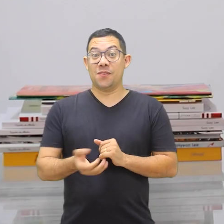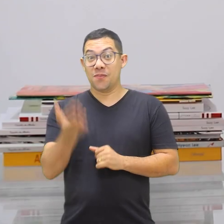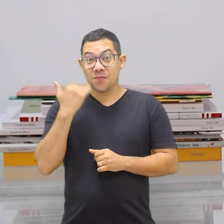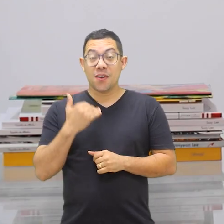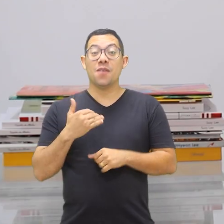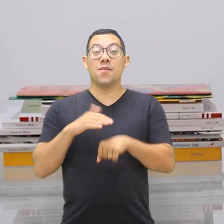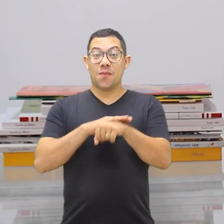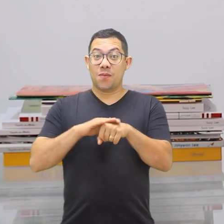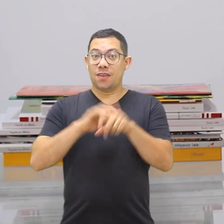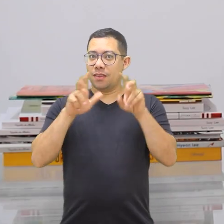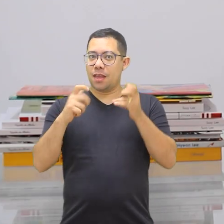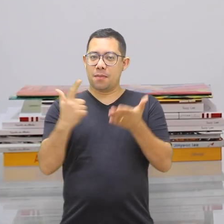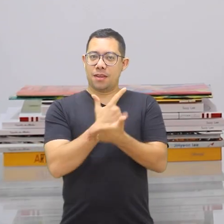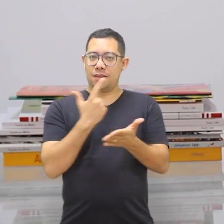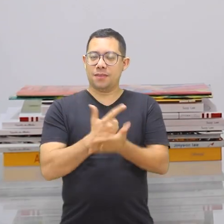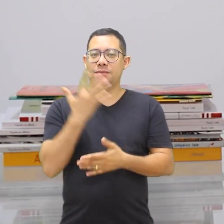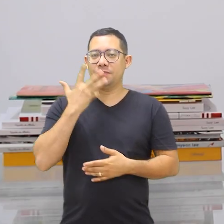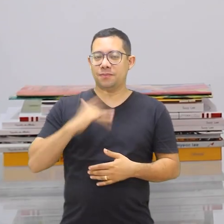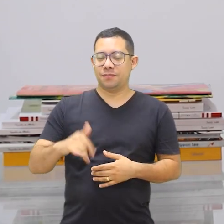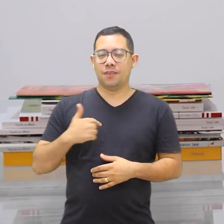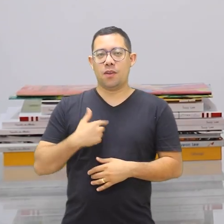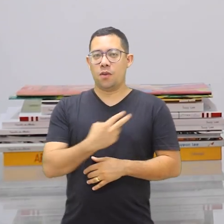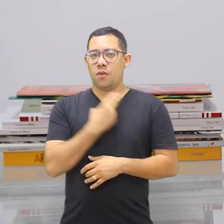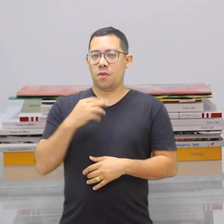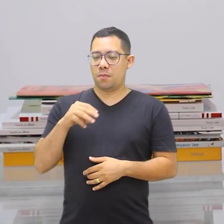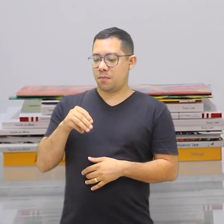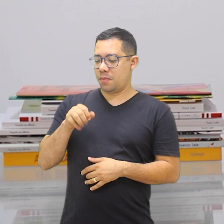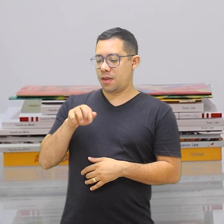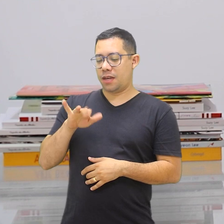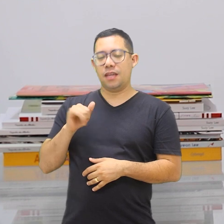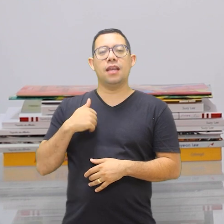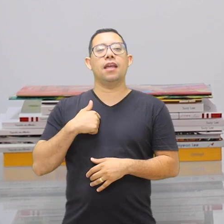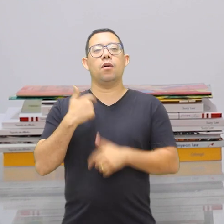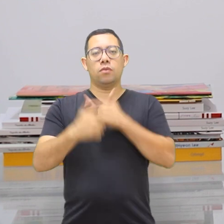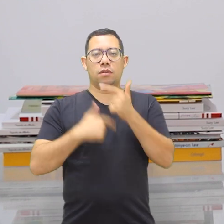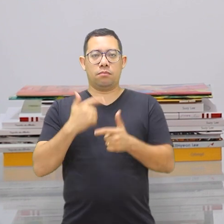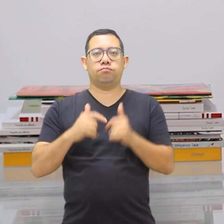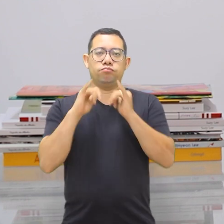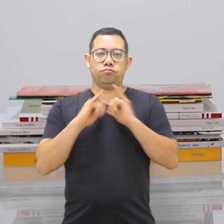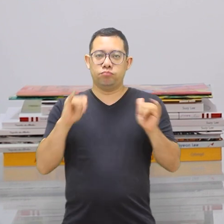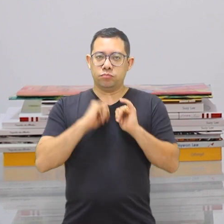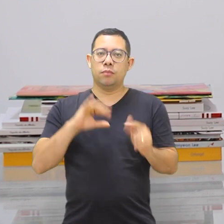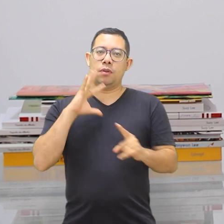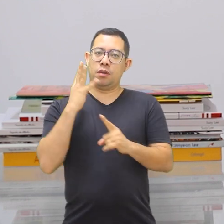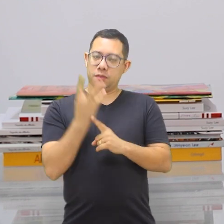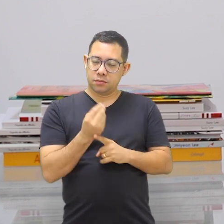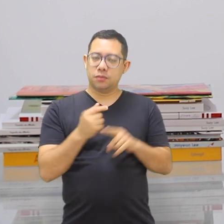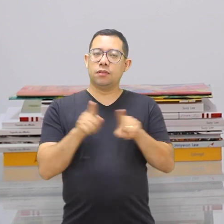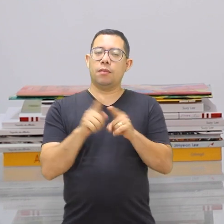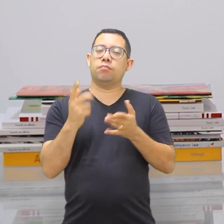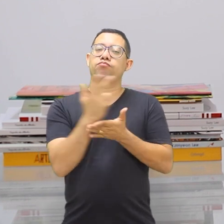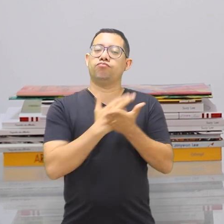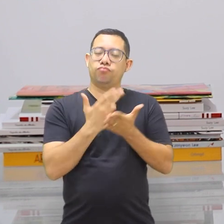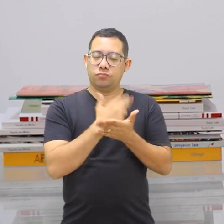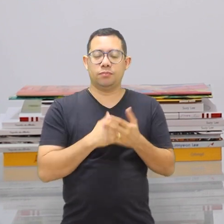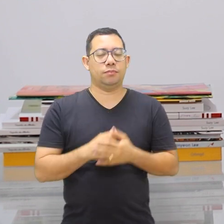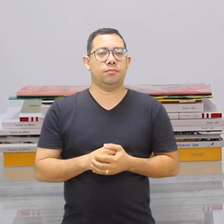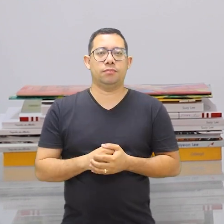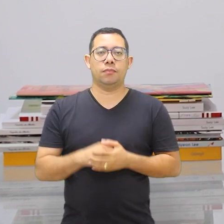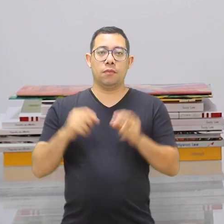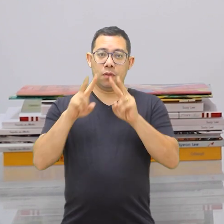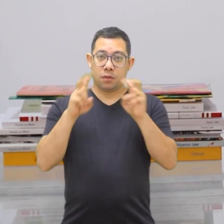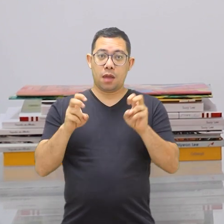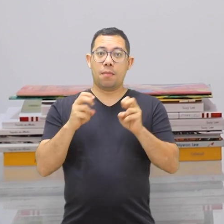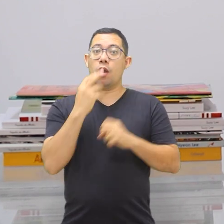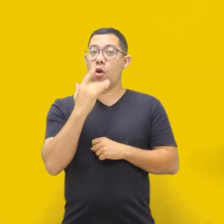Vamos falar de literatura infantil? Meu nome é Marina Dias, eu sou publicitária, designer gráfica, artista visual e ilustradora.